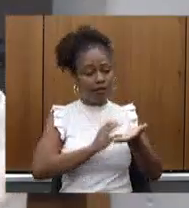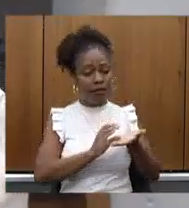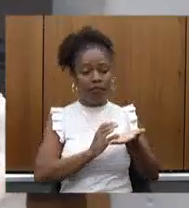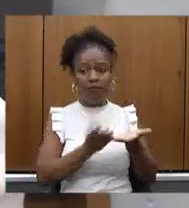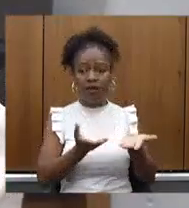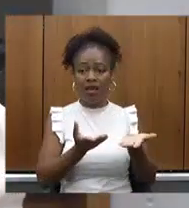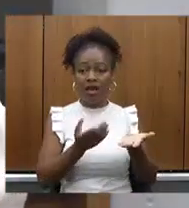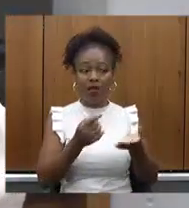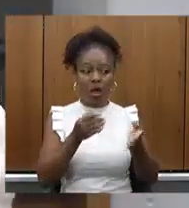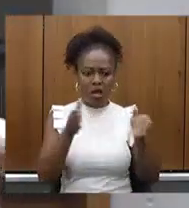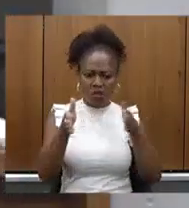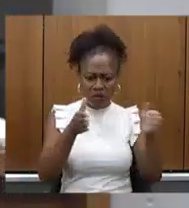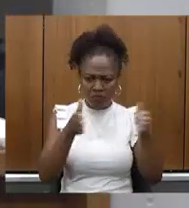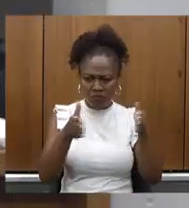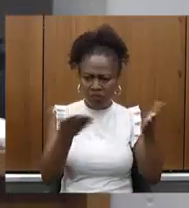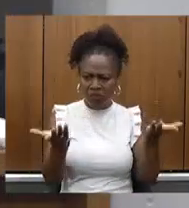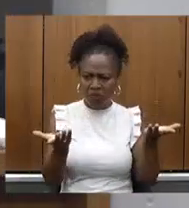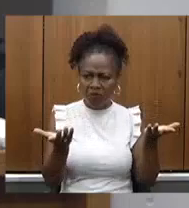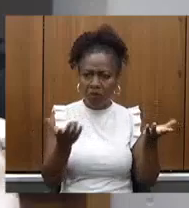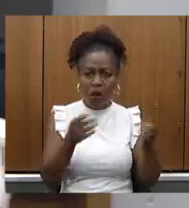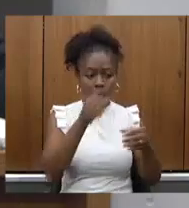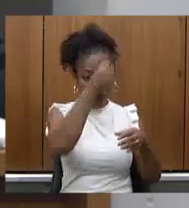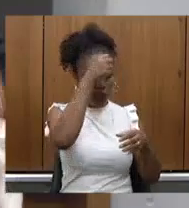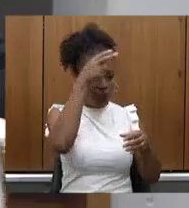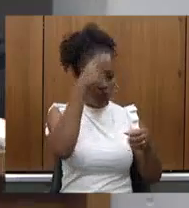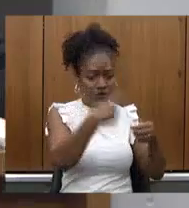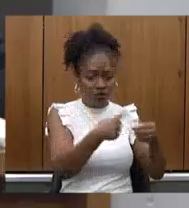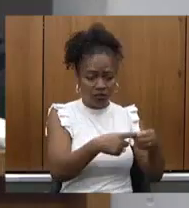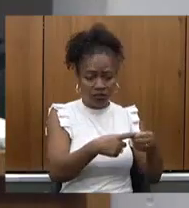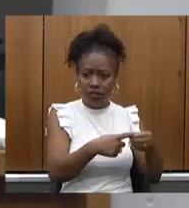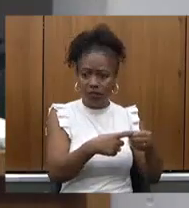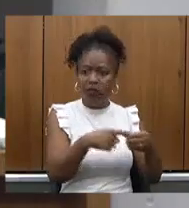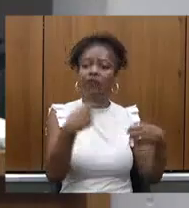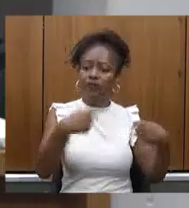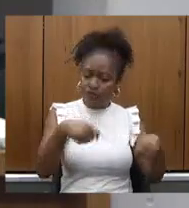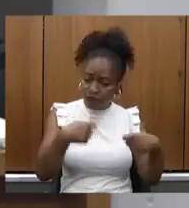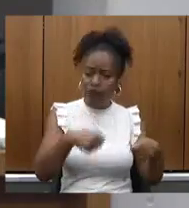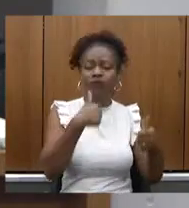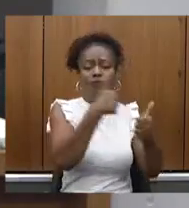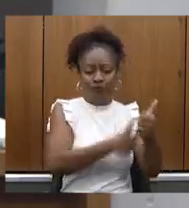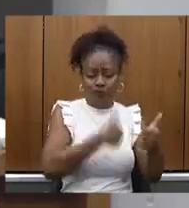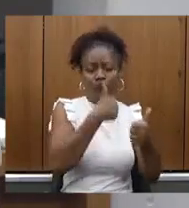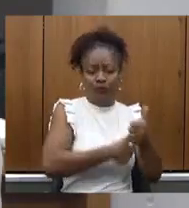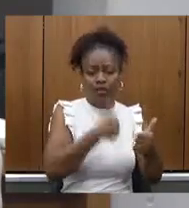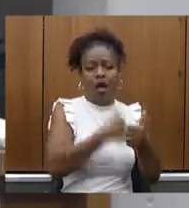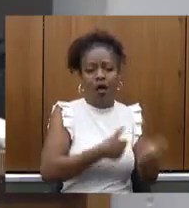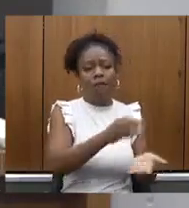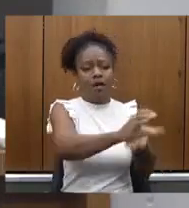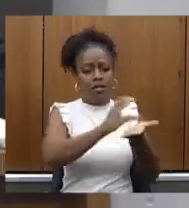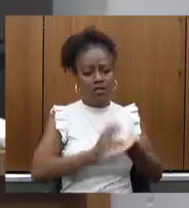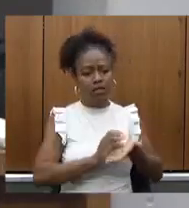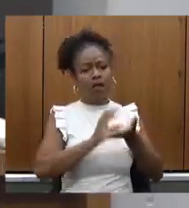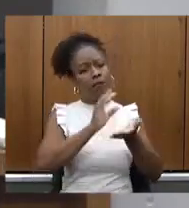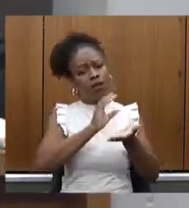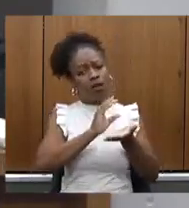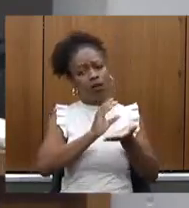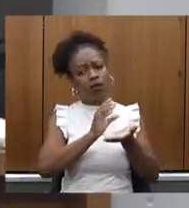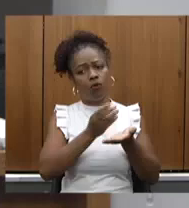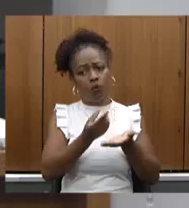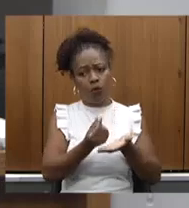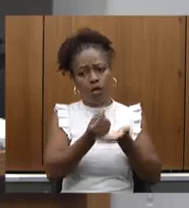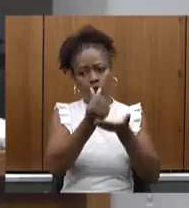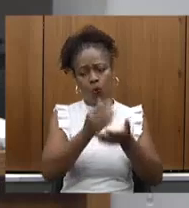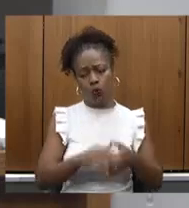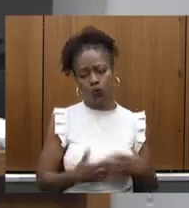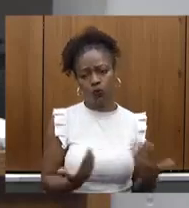município vai dizer não, não quero é claro que os municípios vão lutar para receber o seu recurso e é claro secretário o senhor